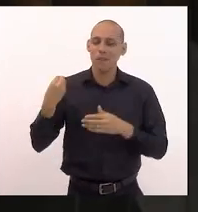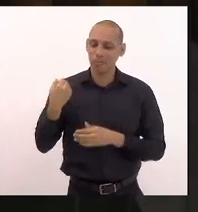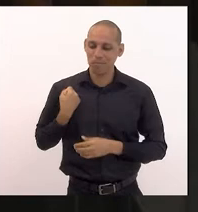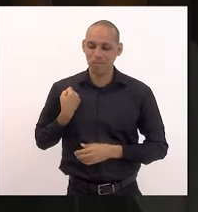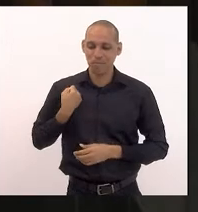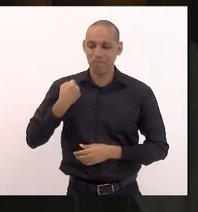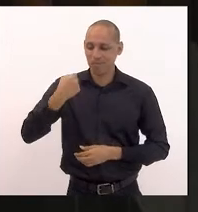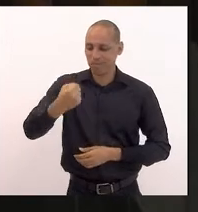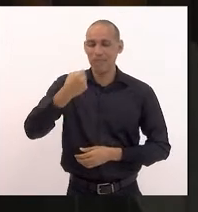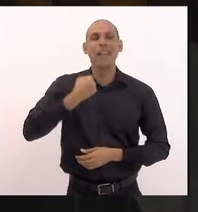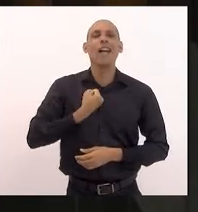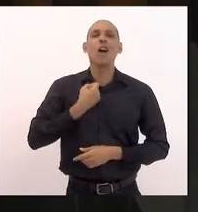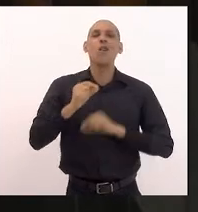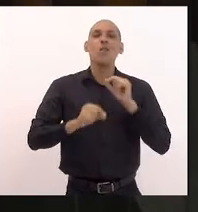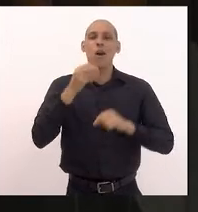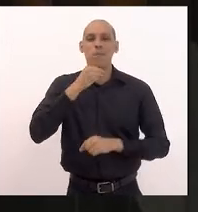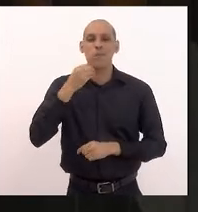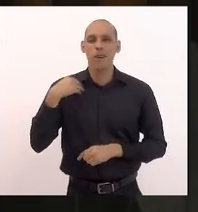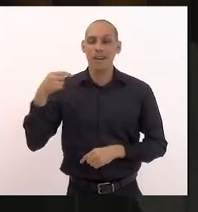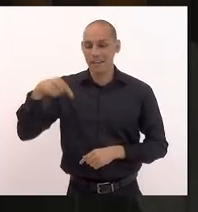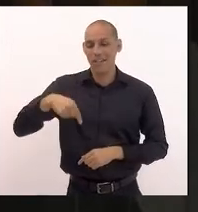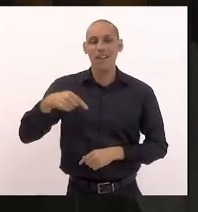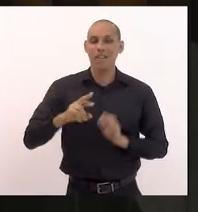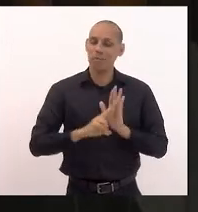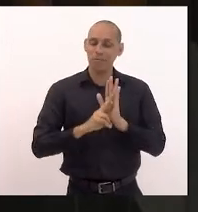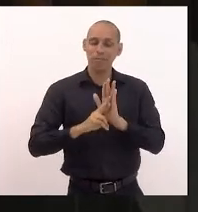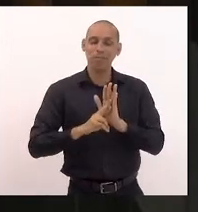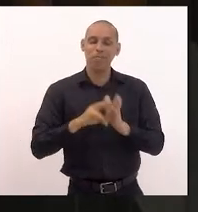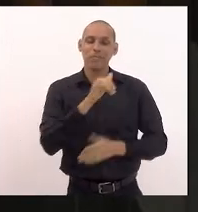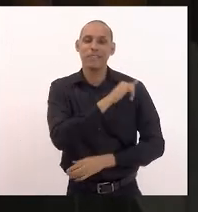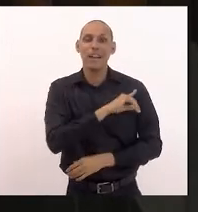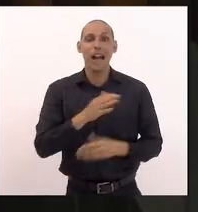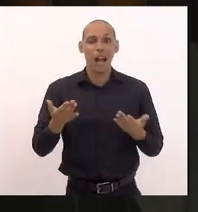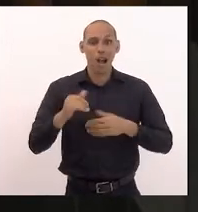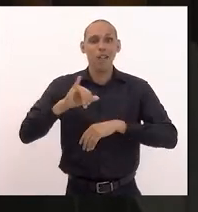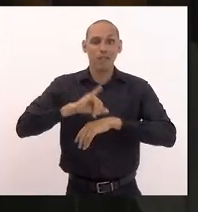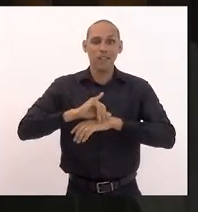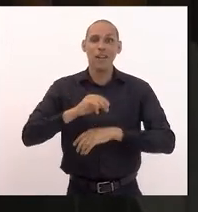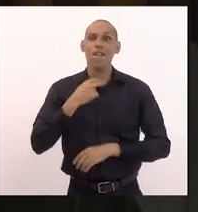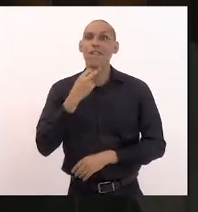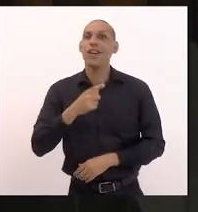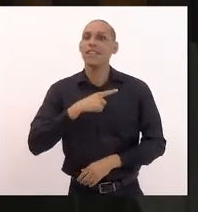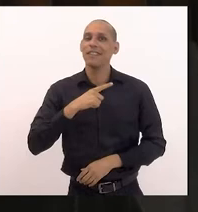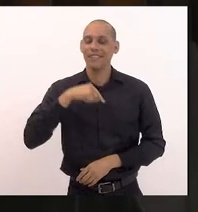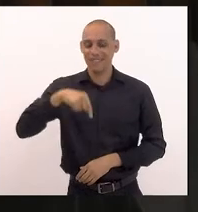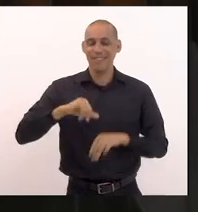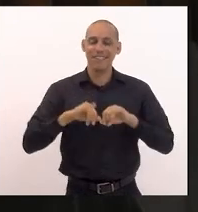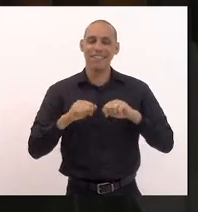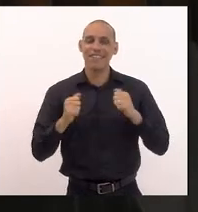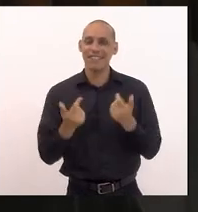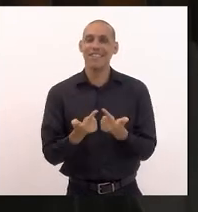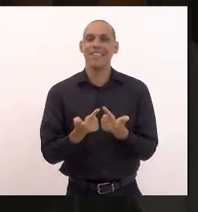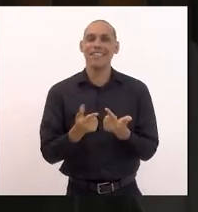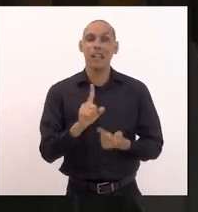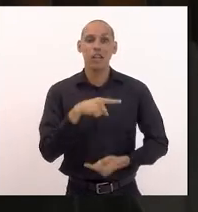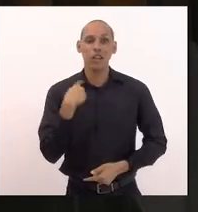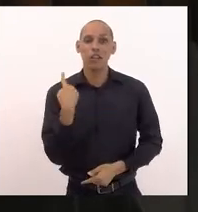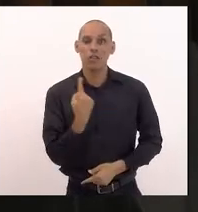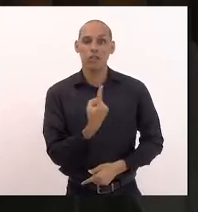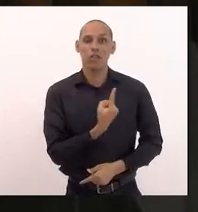representando dizer que Volta Redonda agora tem voz e vez aqui na LERJ e nós